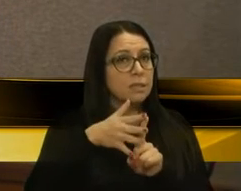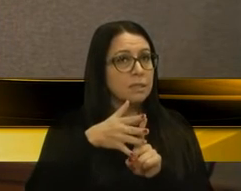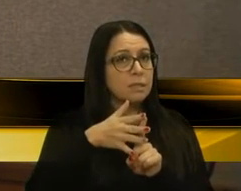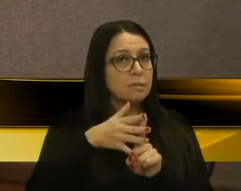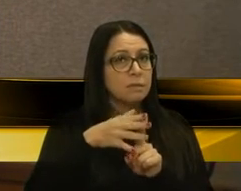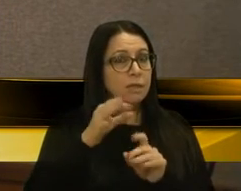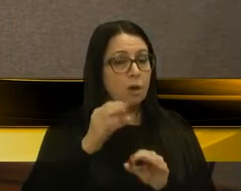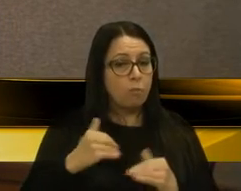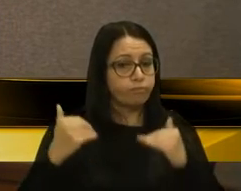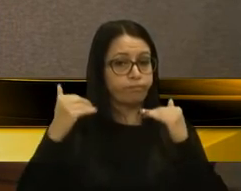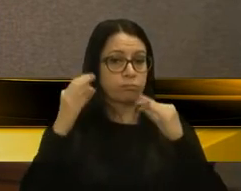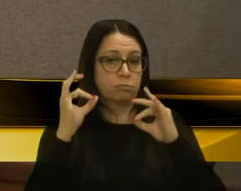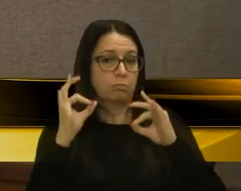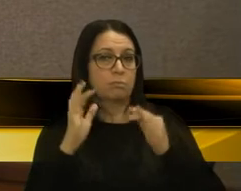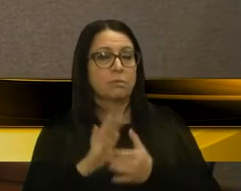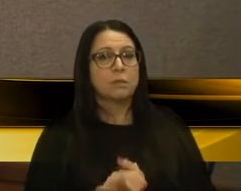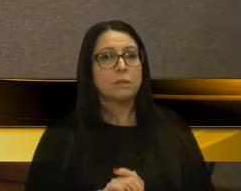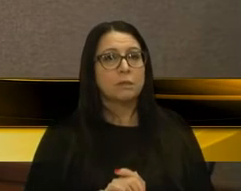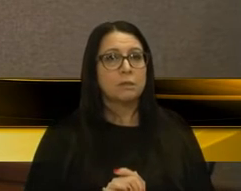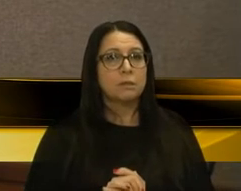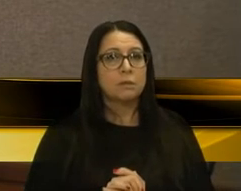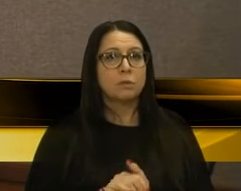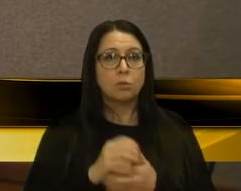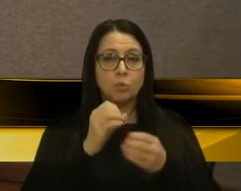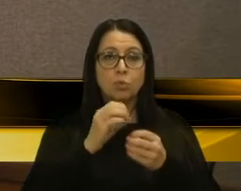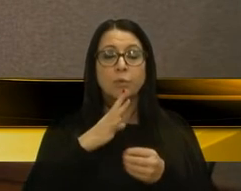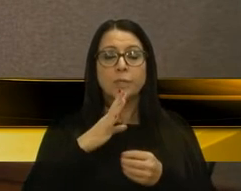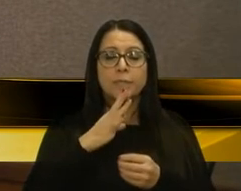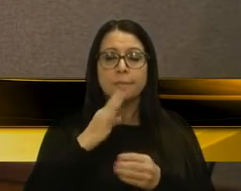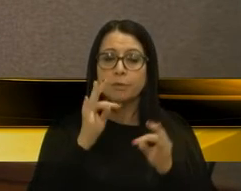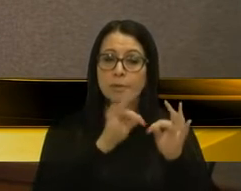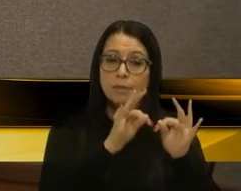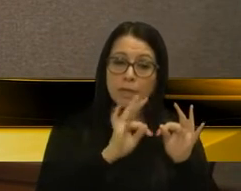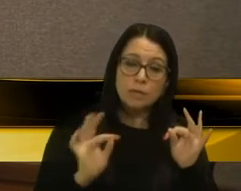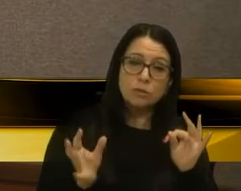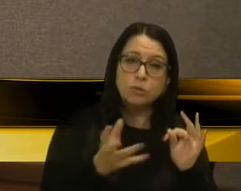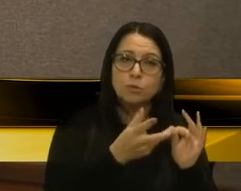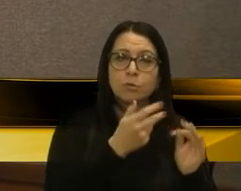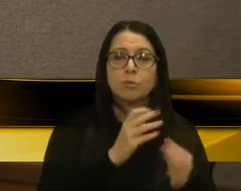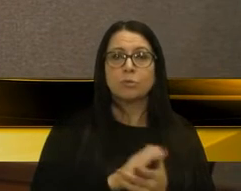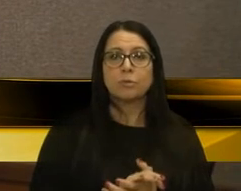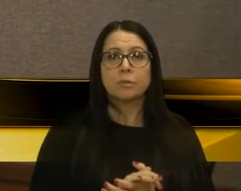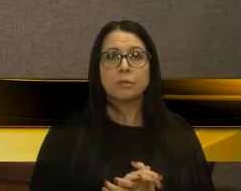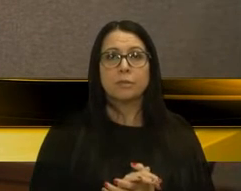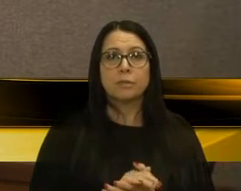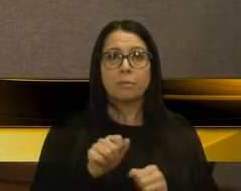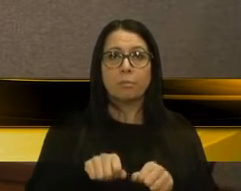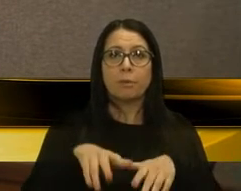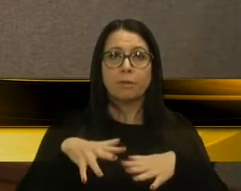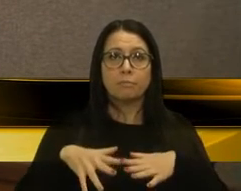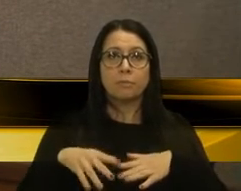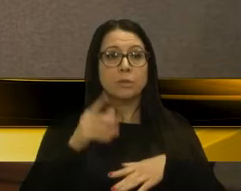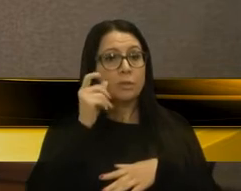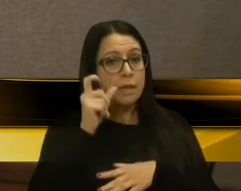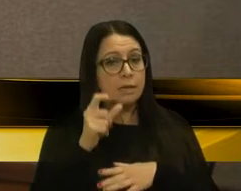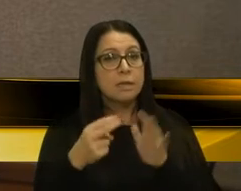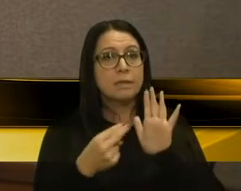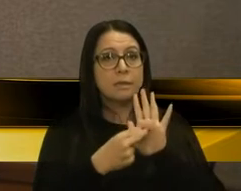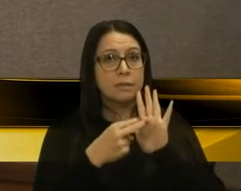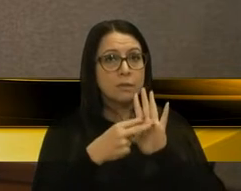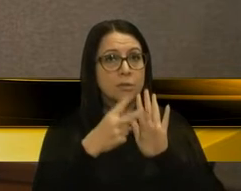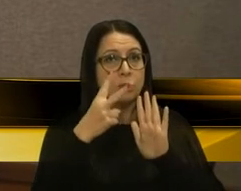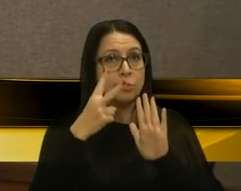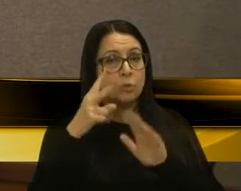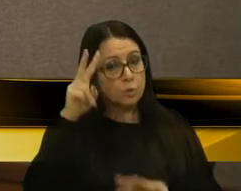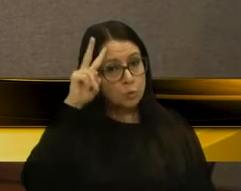um grande conhecimento técnico de todos eles, uma plateia interessada, atenta, já duas segundas-feiras, e